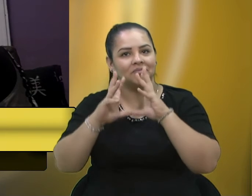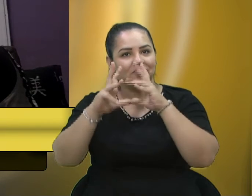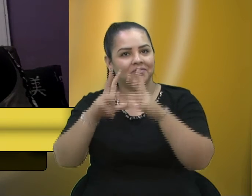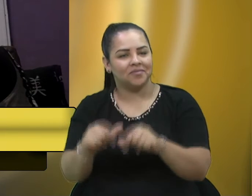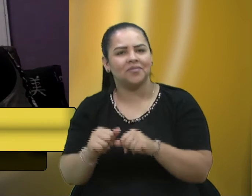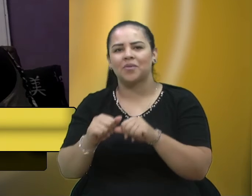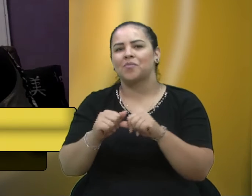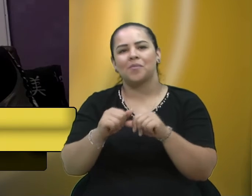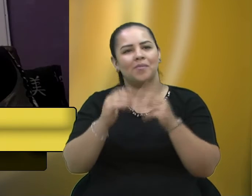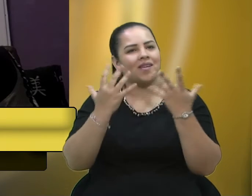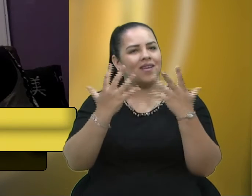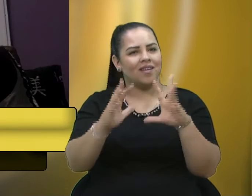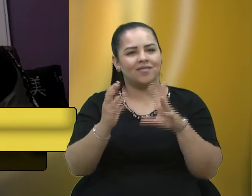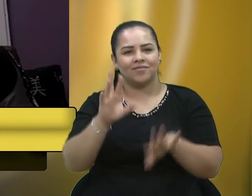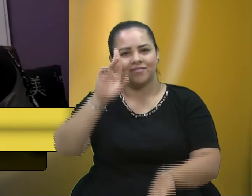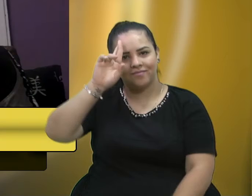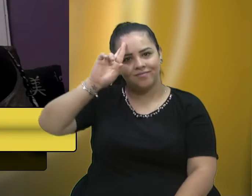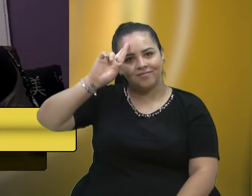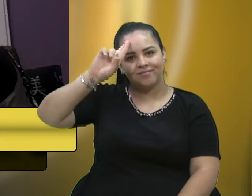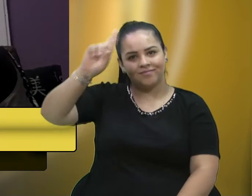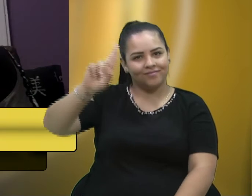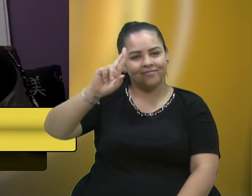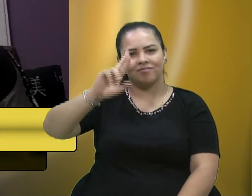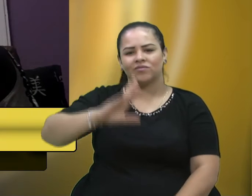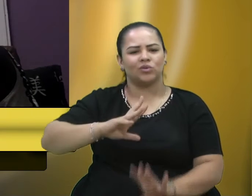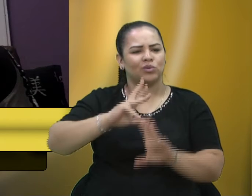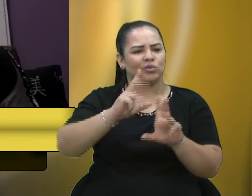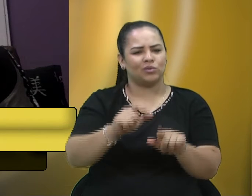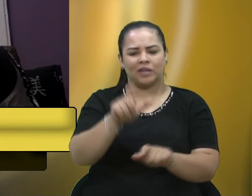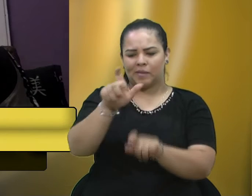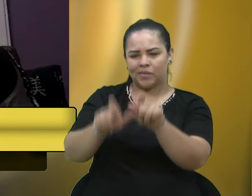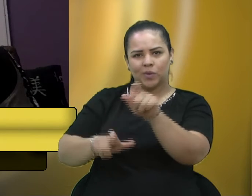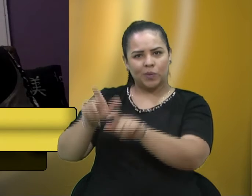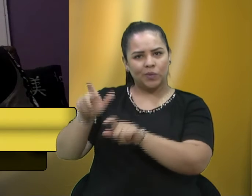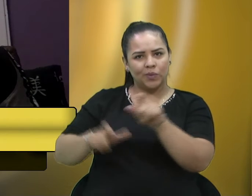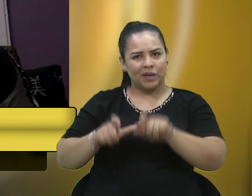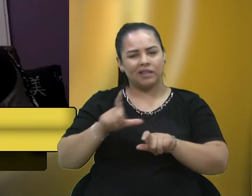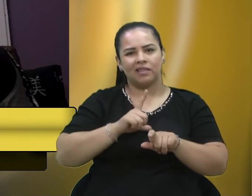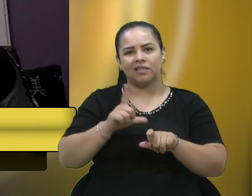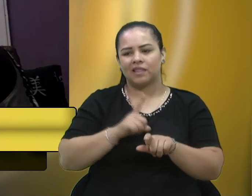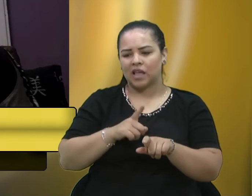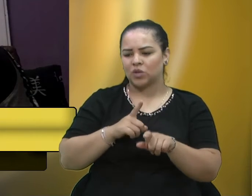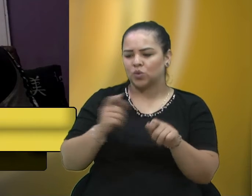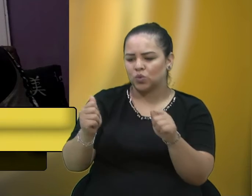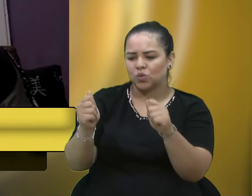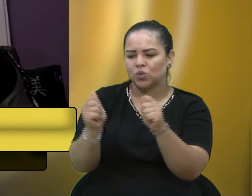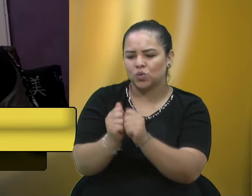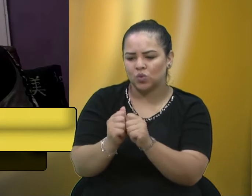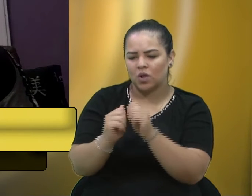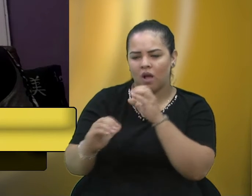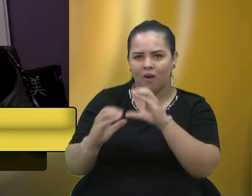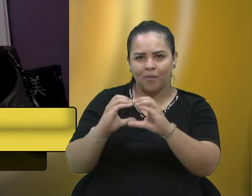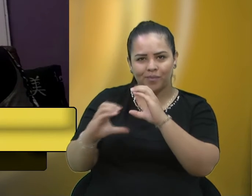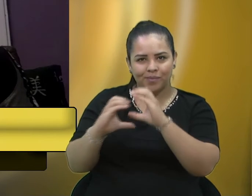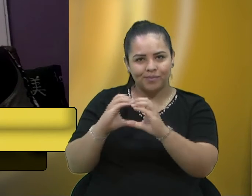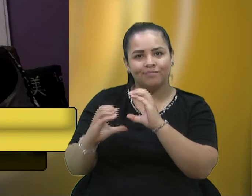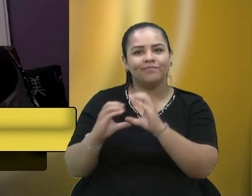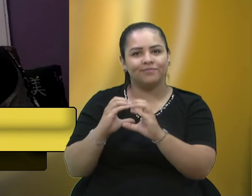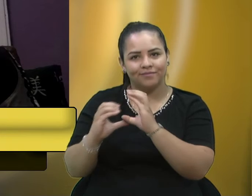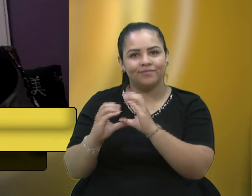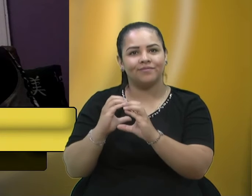direção, o radialista, todas aquelas pessoas que se envolvem aí no meio de comunicação, que se chama